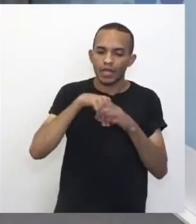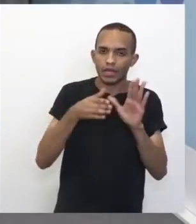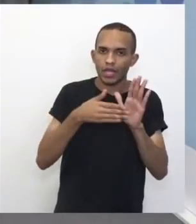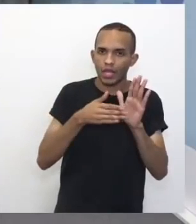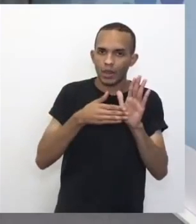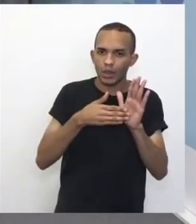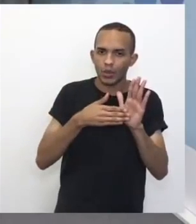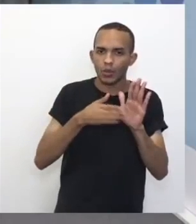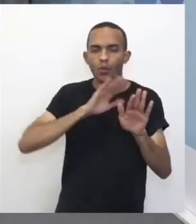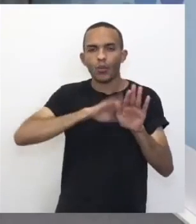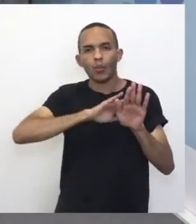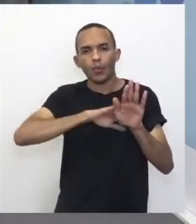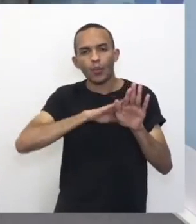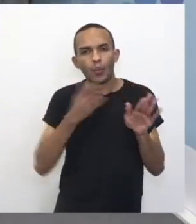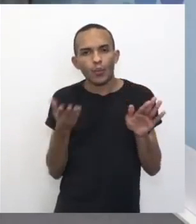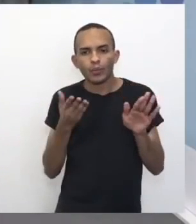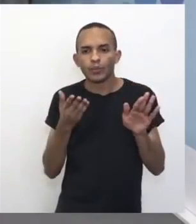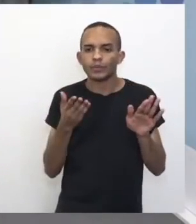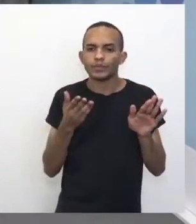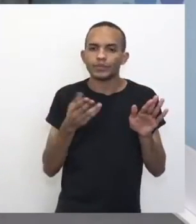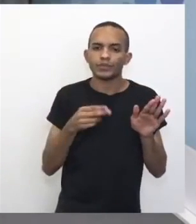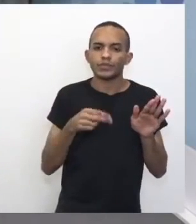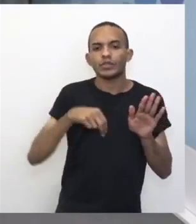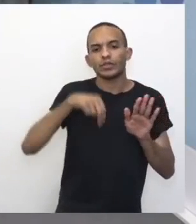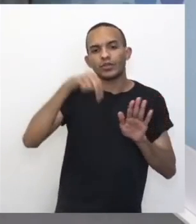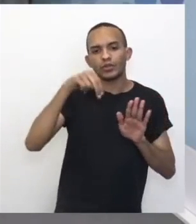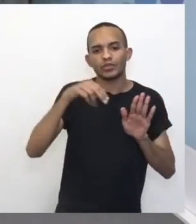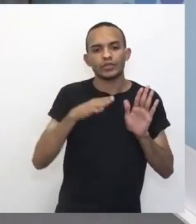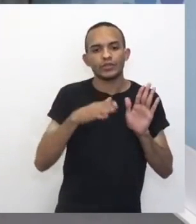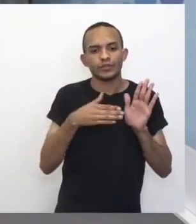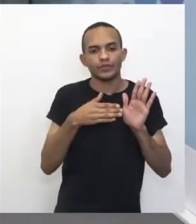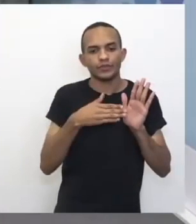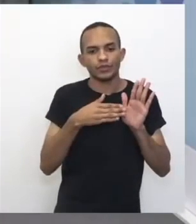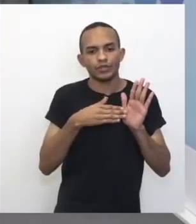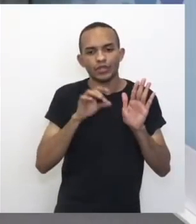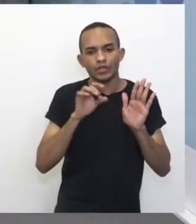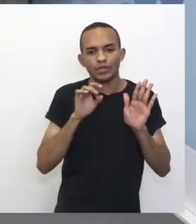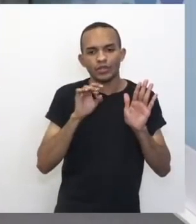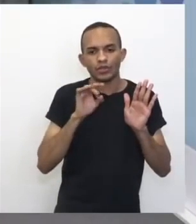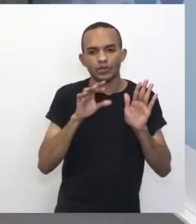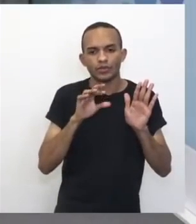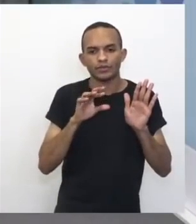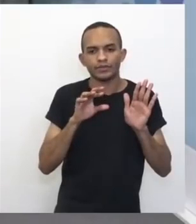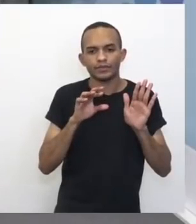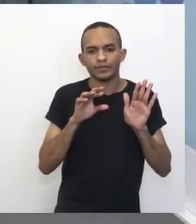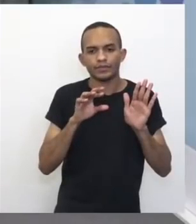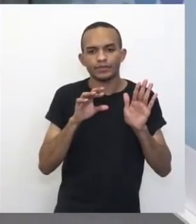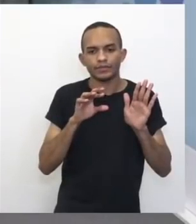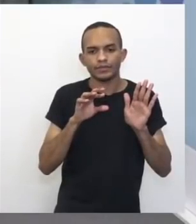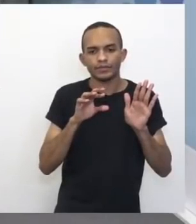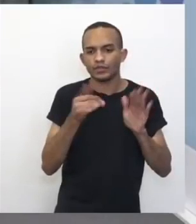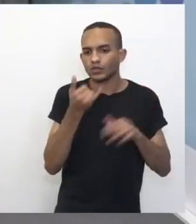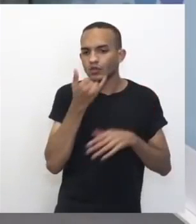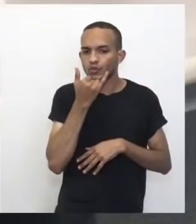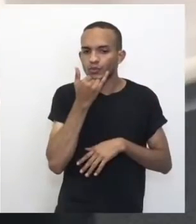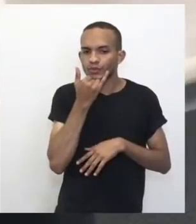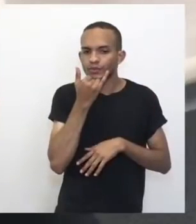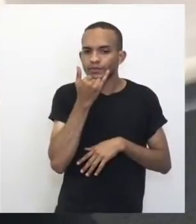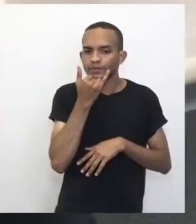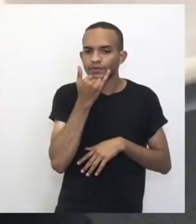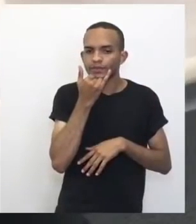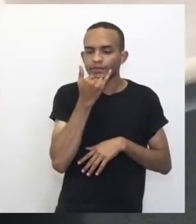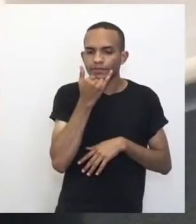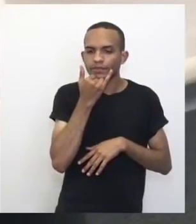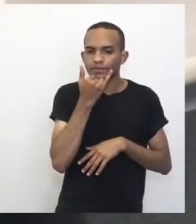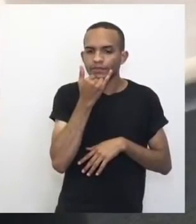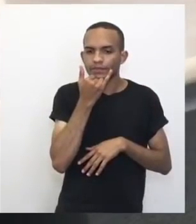lado de fora? A face norte, putz, é o lado de fora. É, eu que errei. o contrário. É, eu errei. Desculpa. A face norte é o